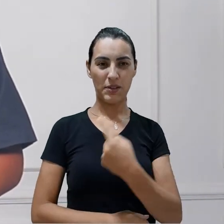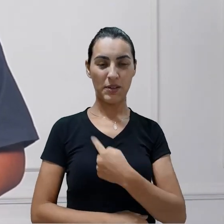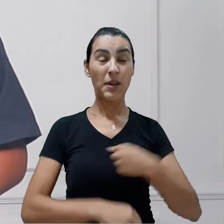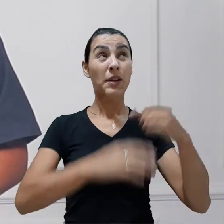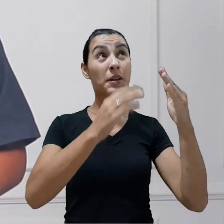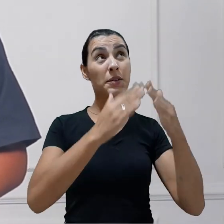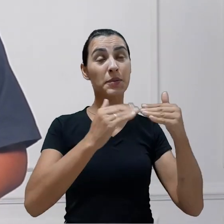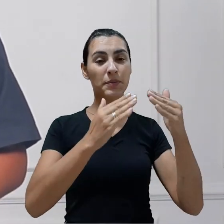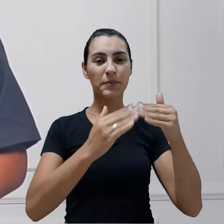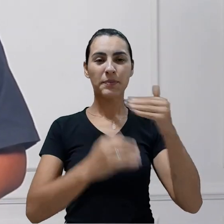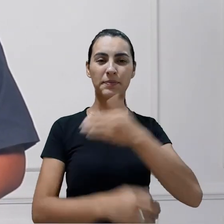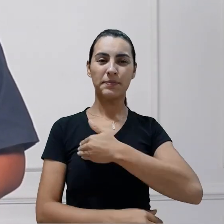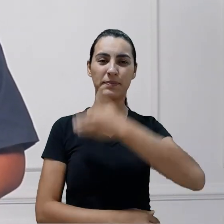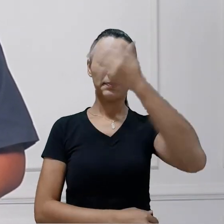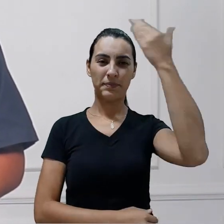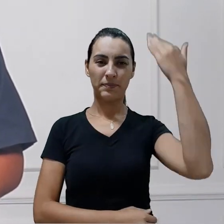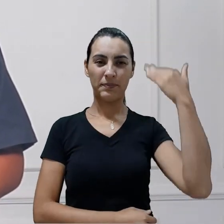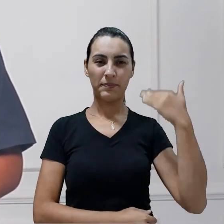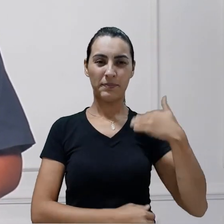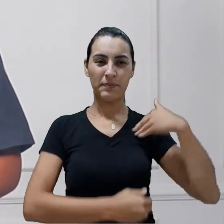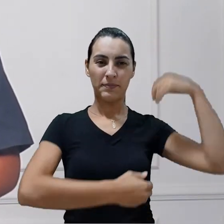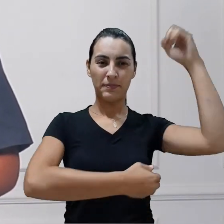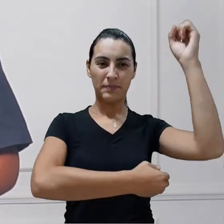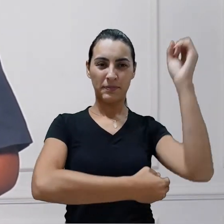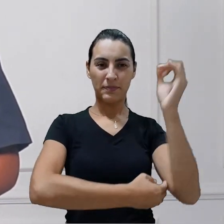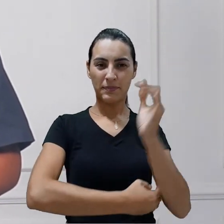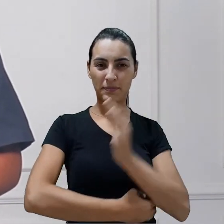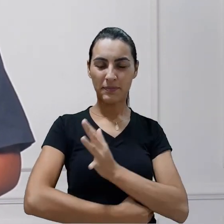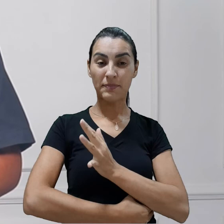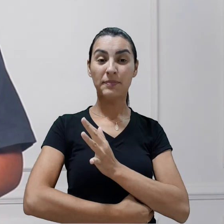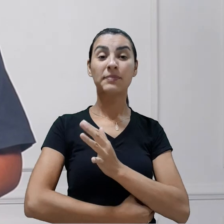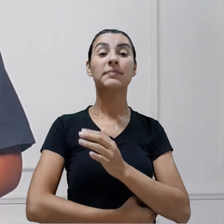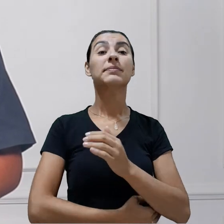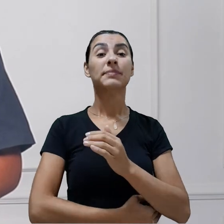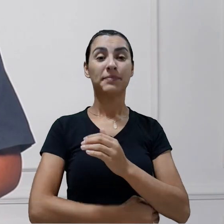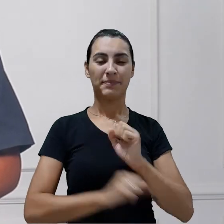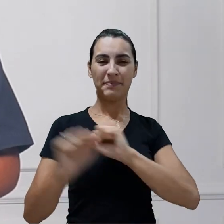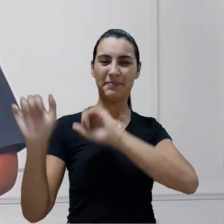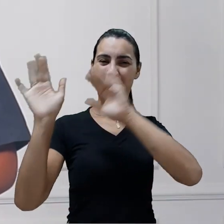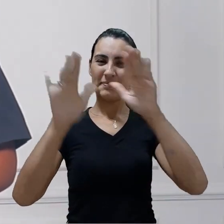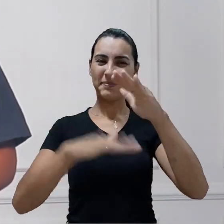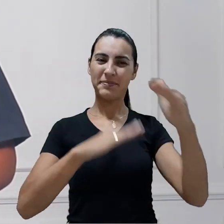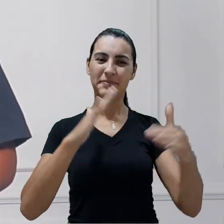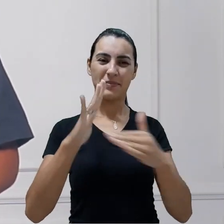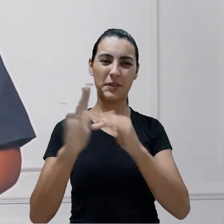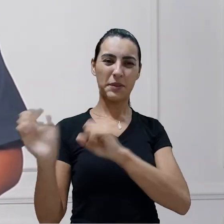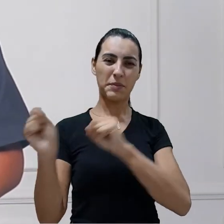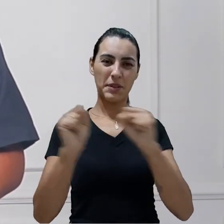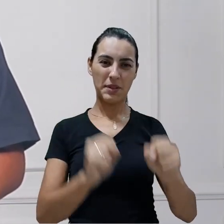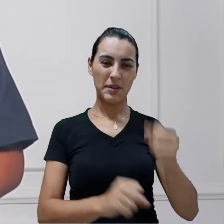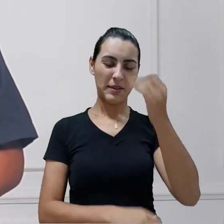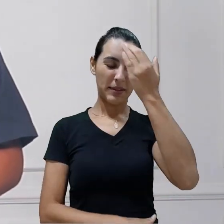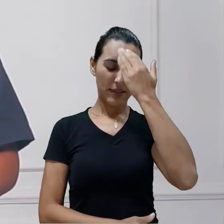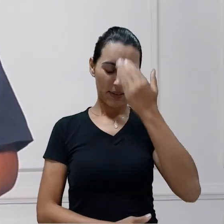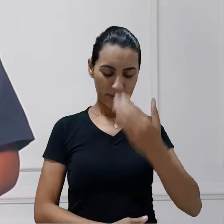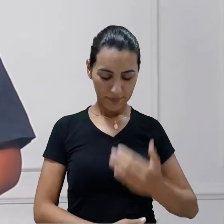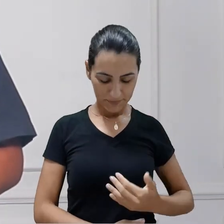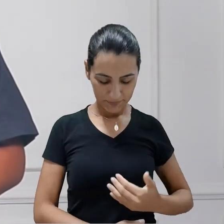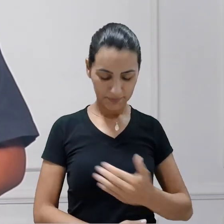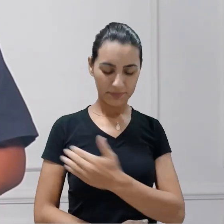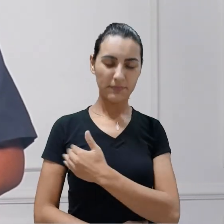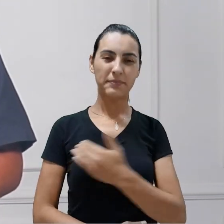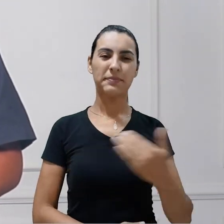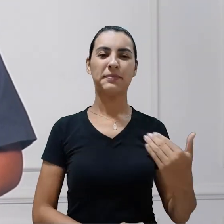de nós, por intercessão de Nossa Senhora da Luz. Abençoe-vos o Deus Todo-Poderoso, Pai, Filho e